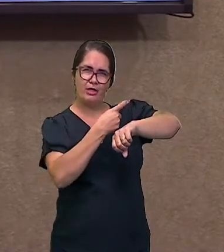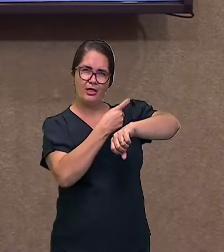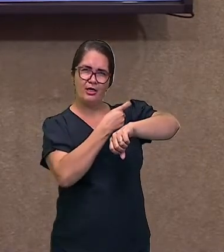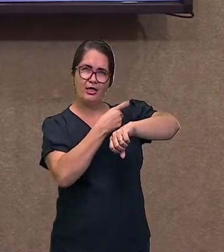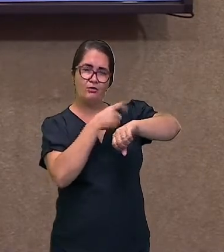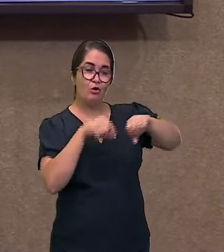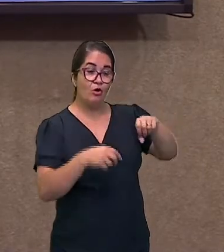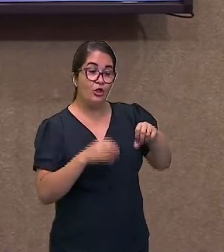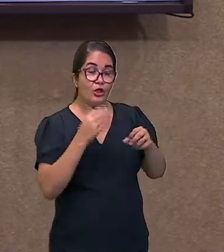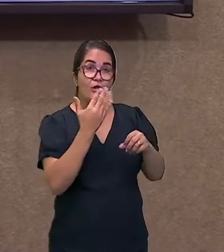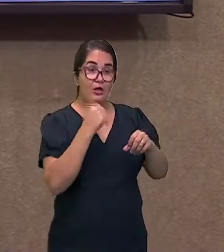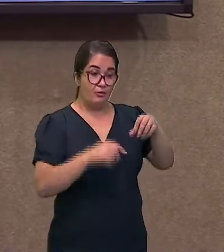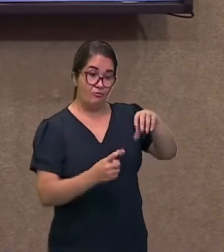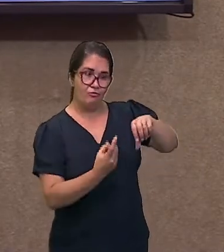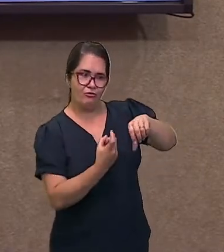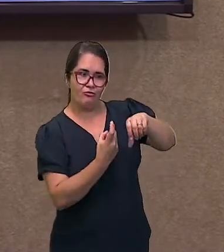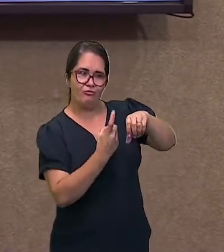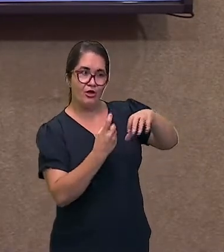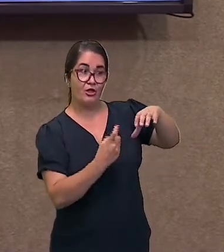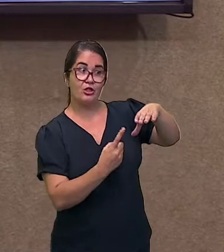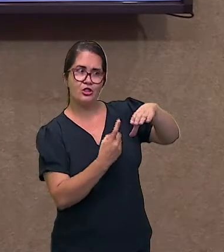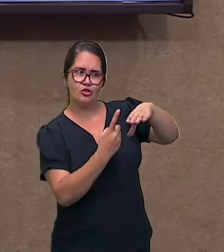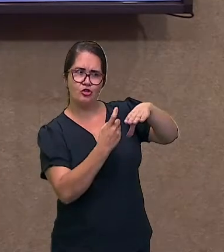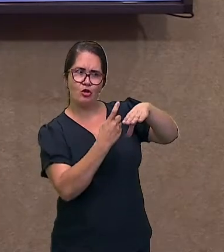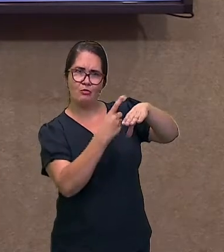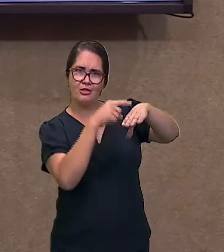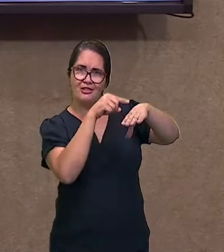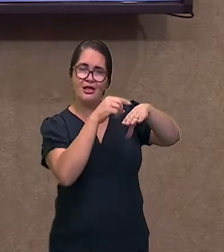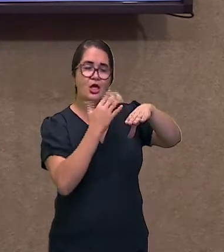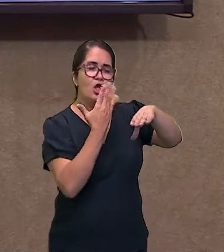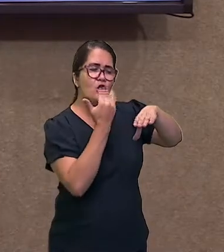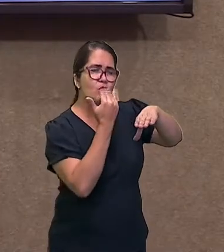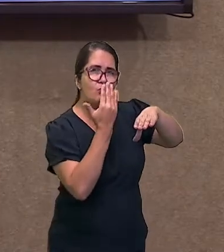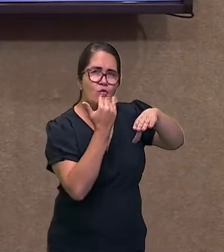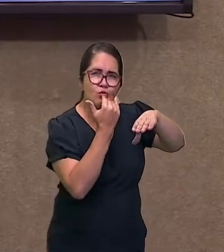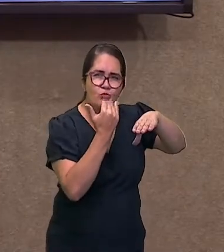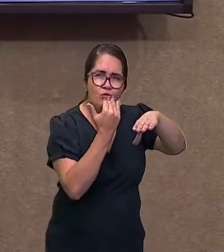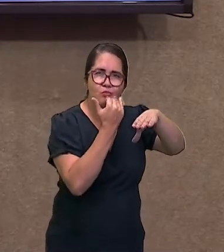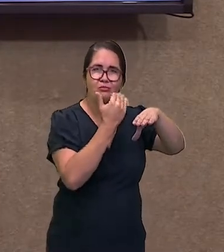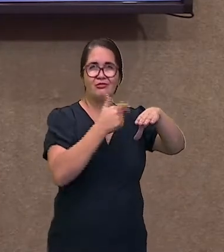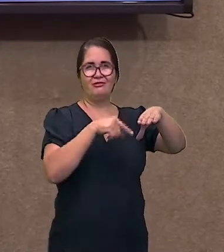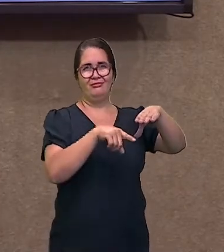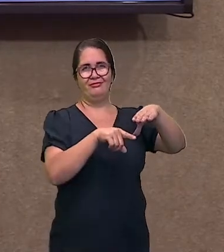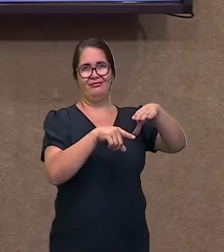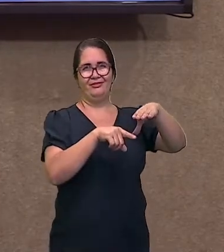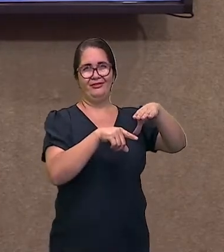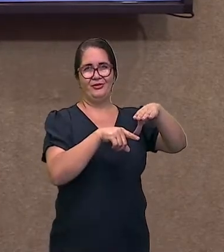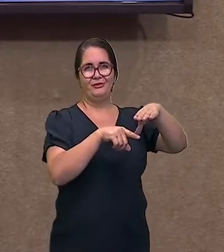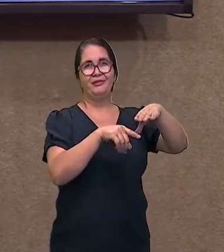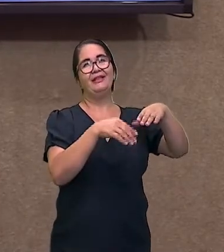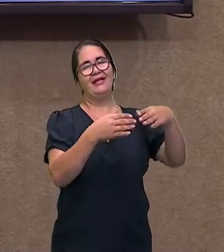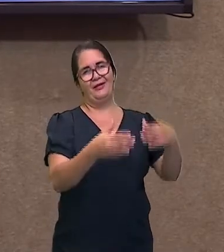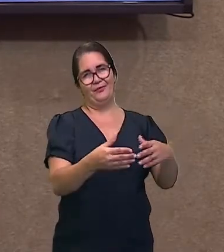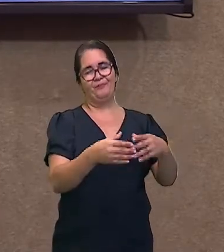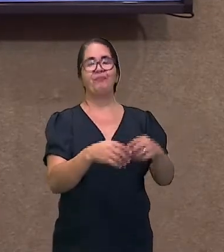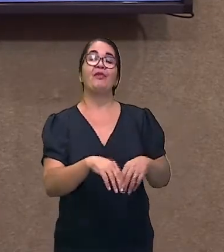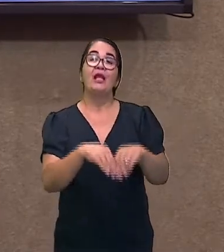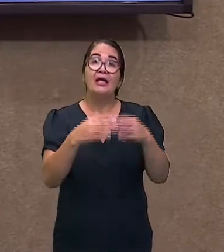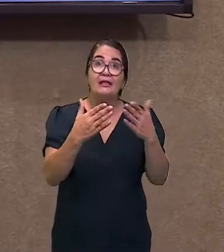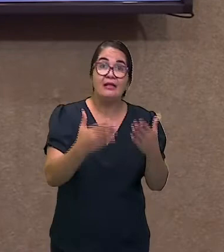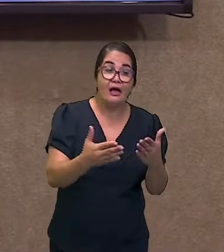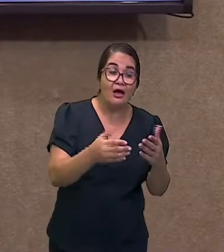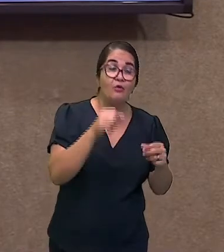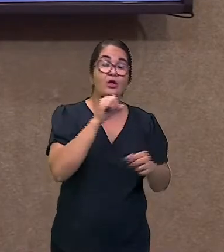Como? Ah, um animal que ali foi desprendido, ele vai liberar cálcio, ele vai liberar